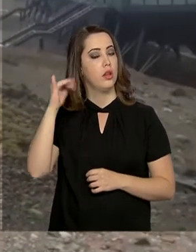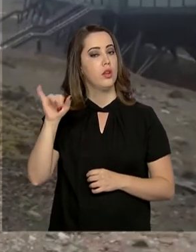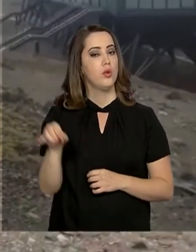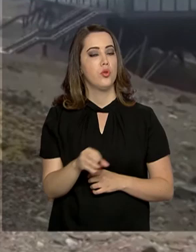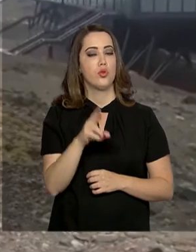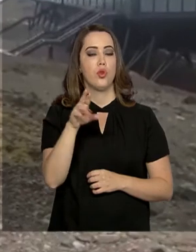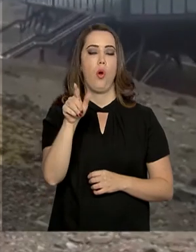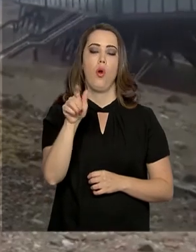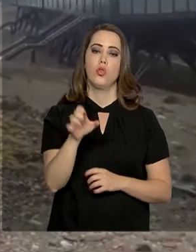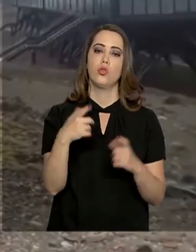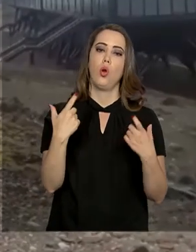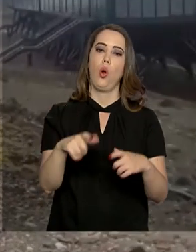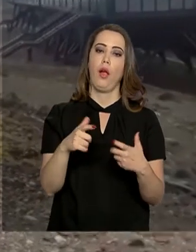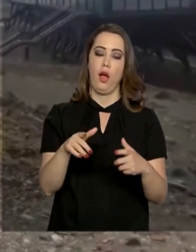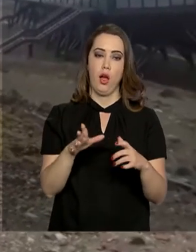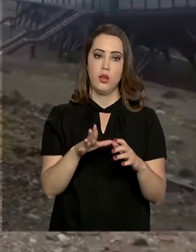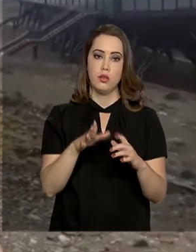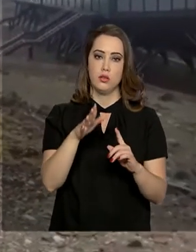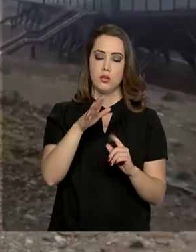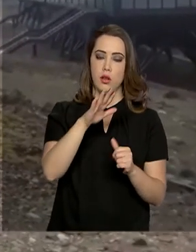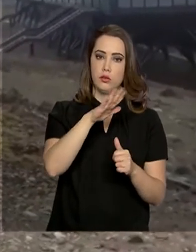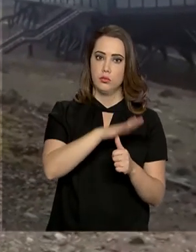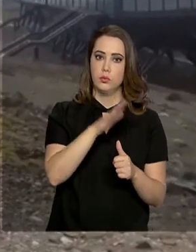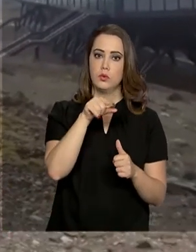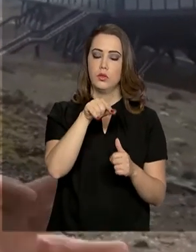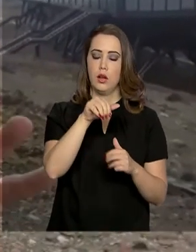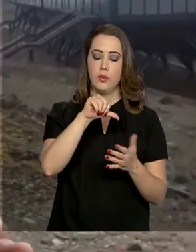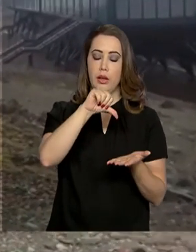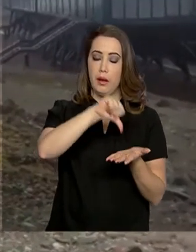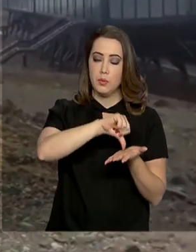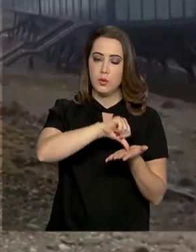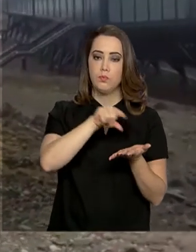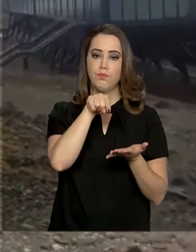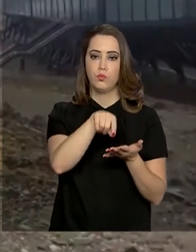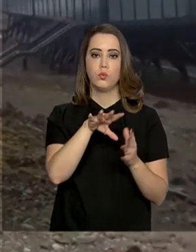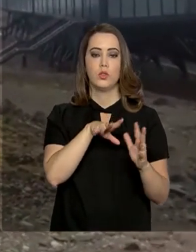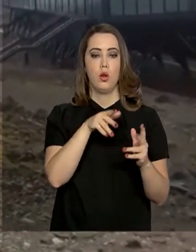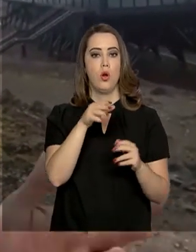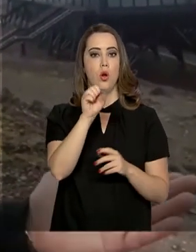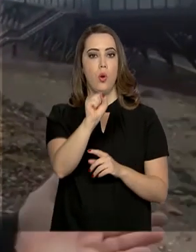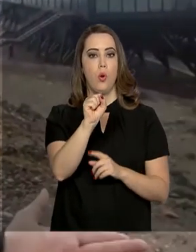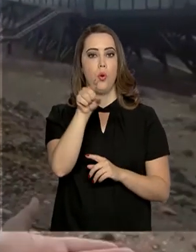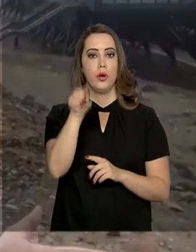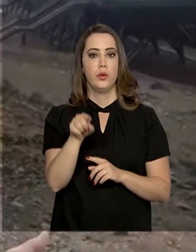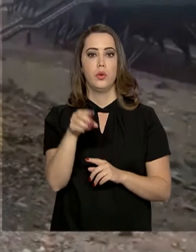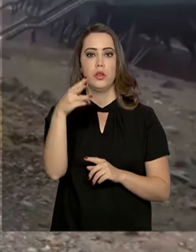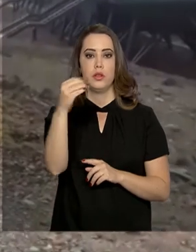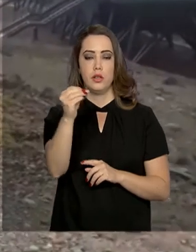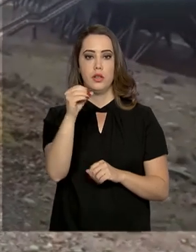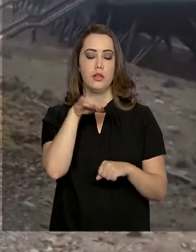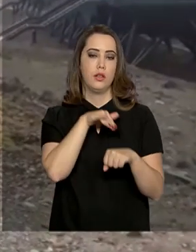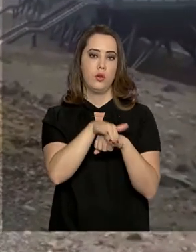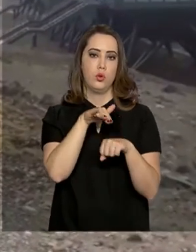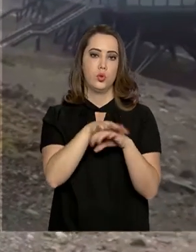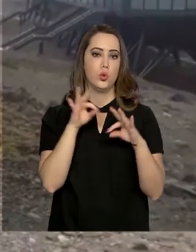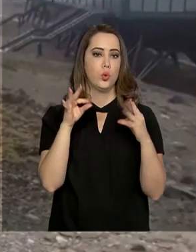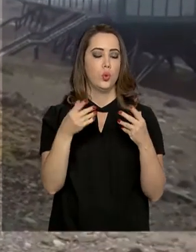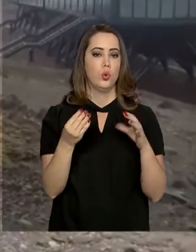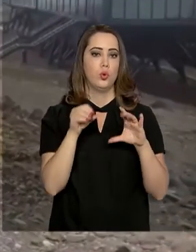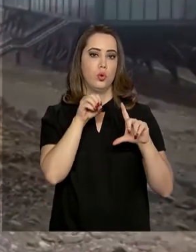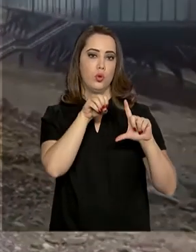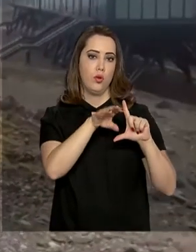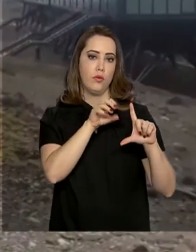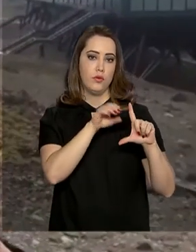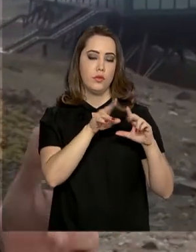Estação Brasileira. A reinauguração da estação está marcada para as oito e meia da noite. Todo o evento vai ser transmitido ao vivo pela